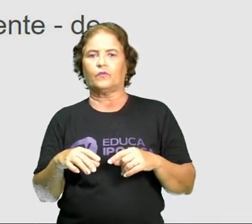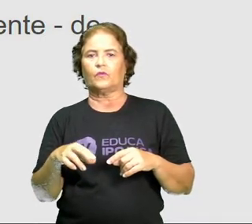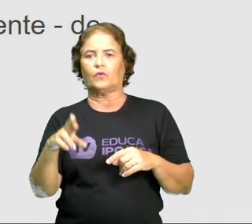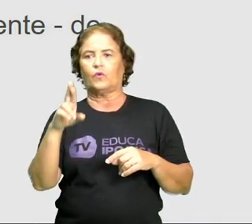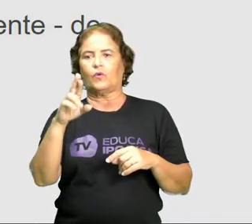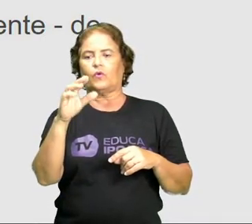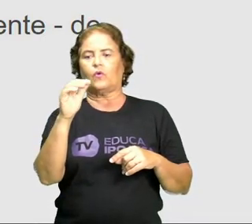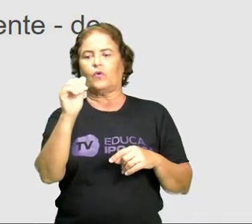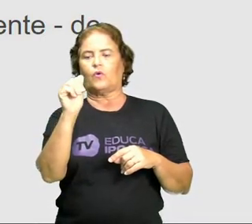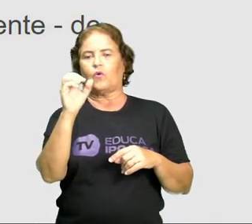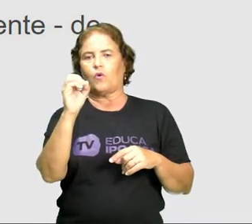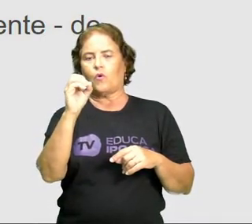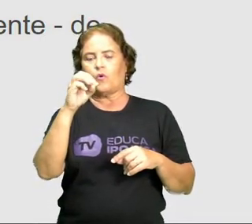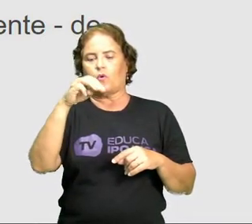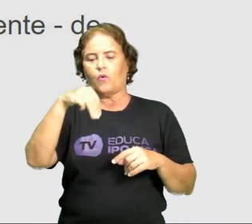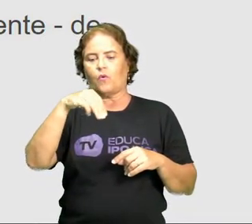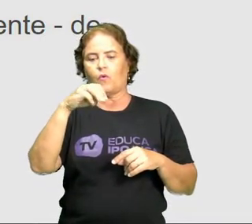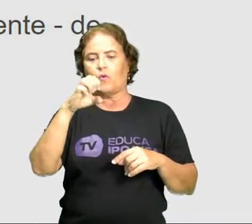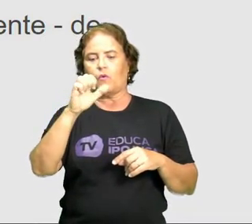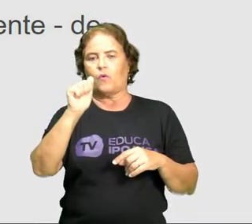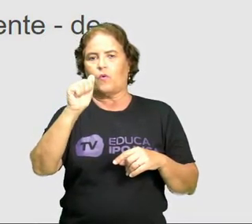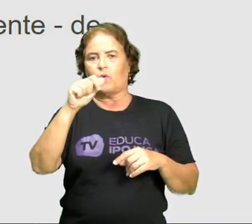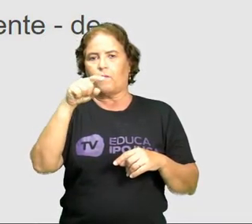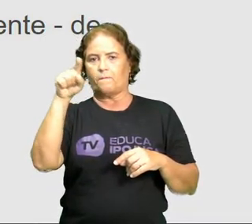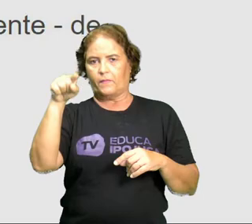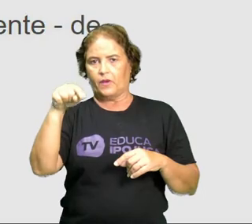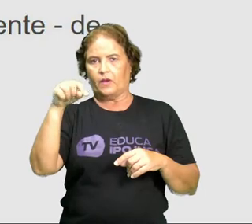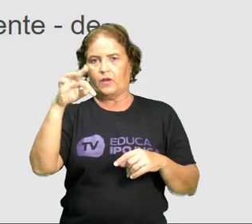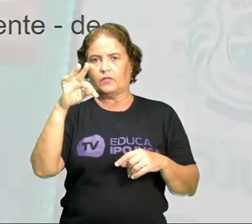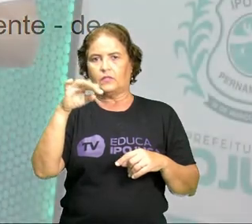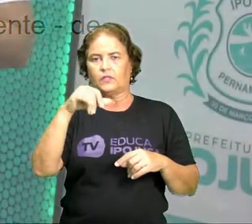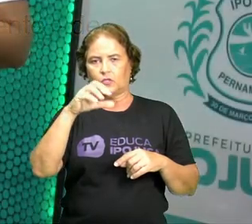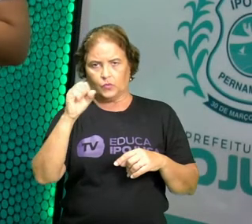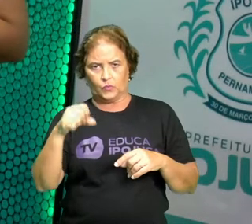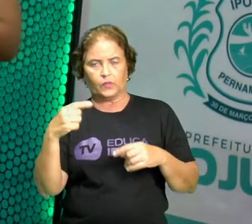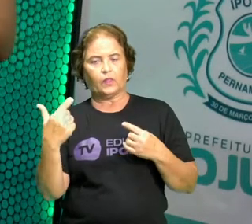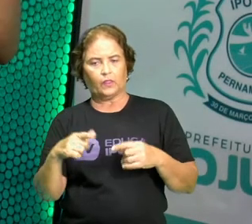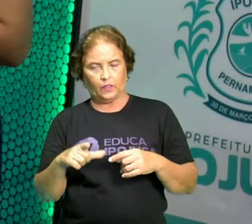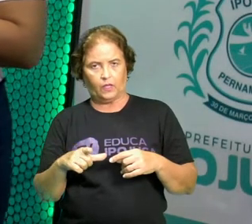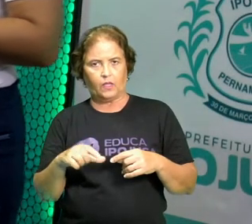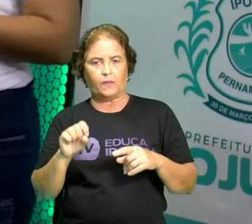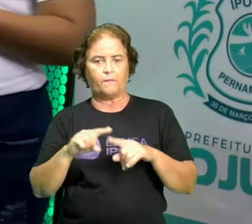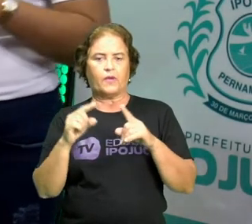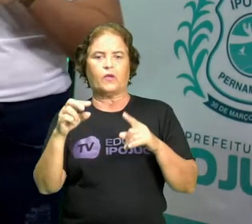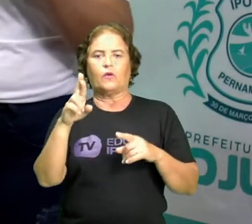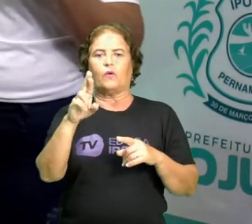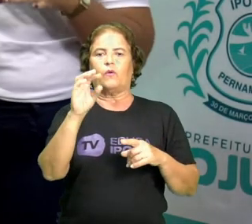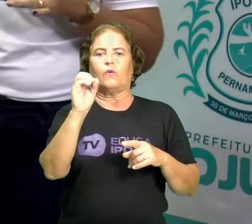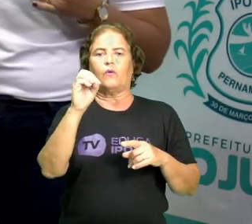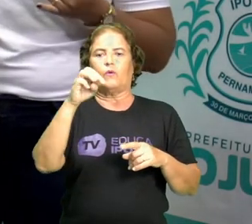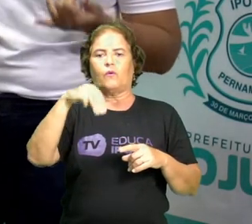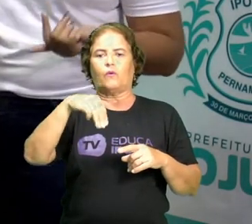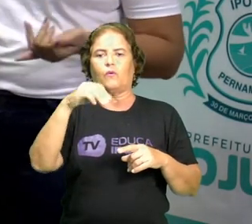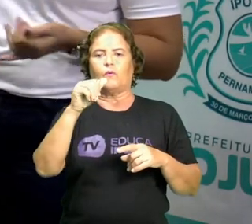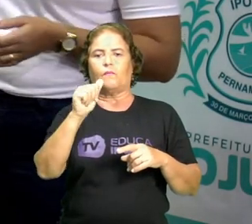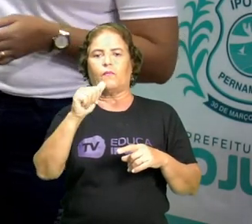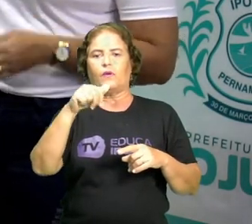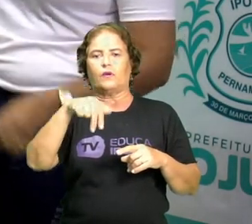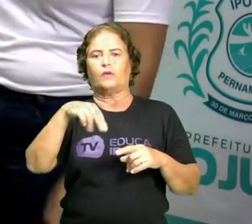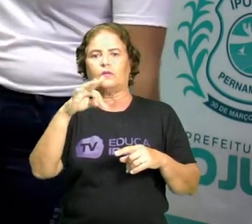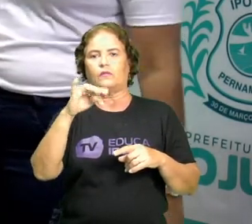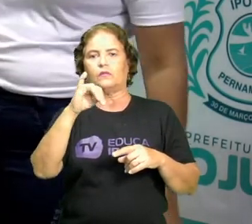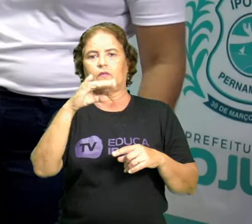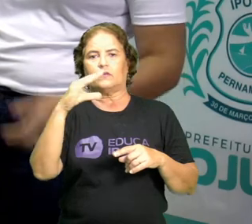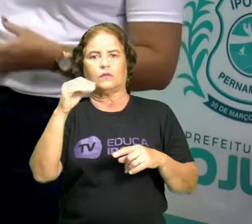perde o acento de romântico. Então a gente tem que observar as palavras derivadas, que elas perdem o acento.